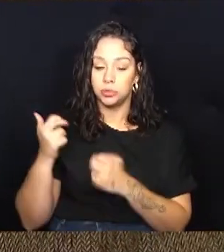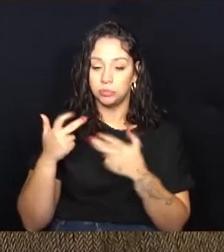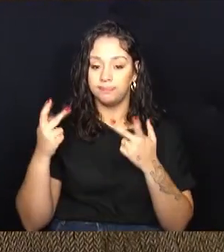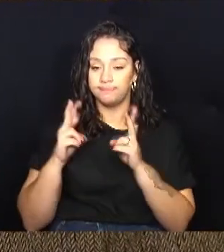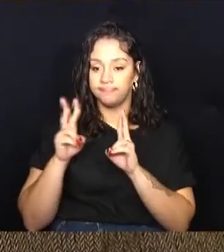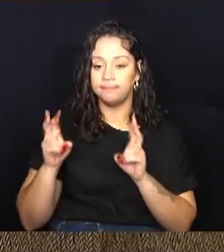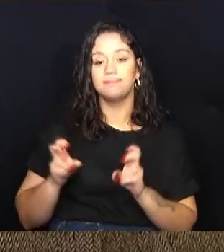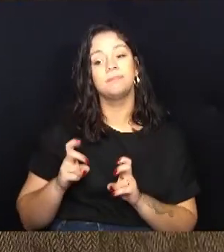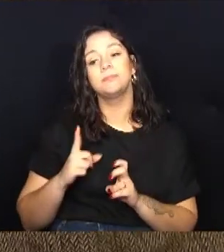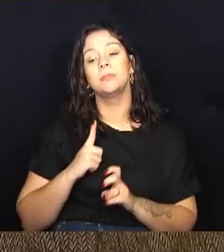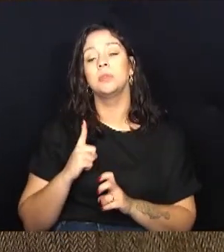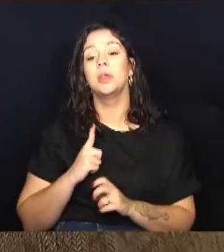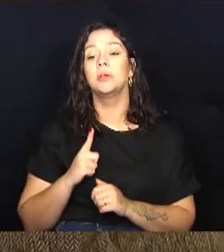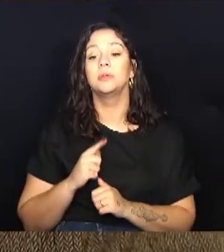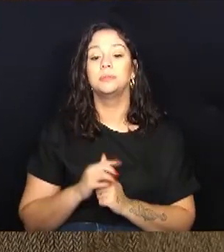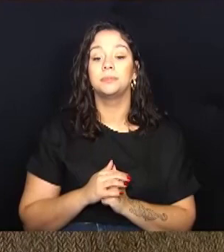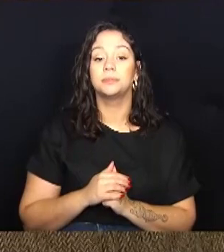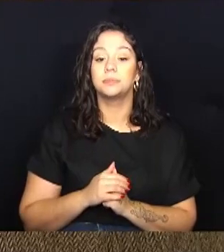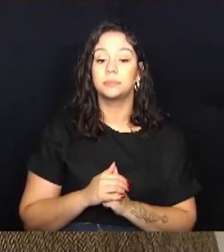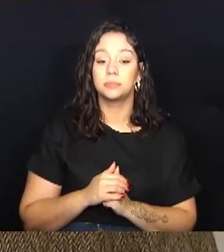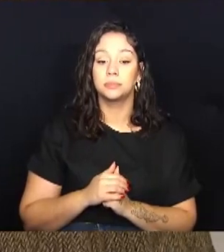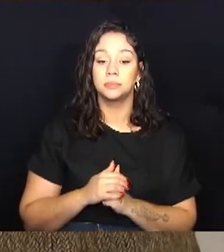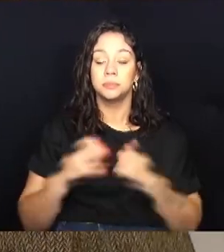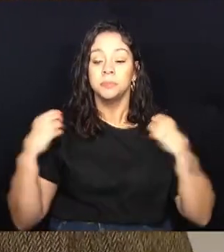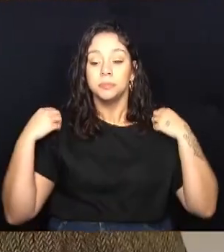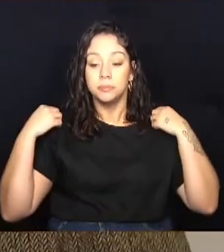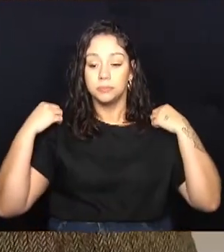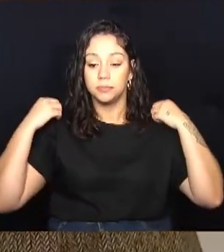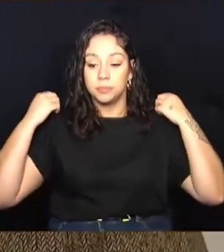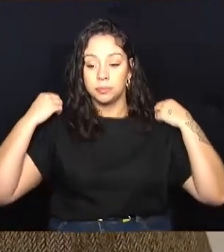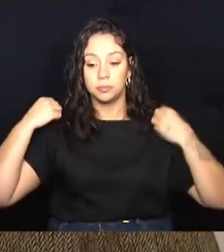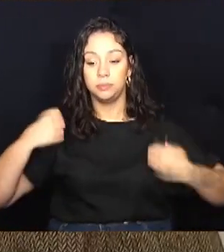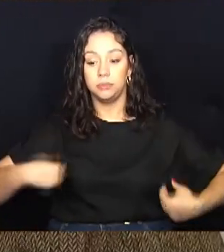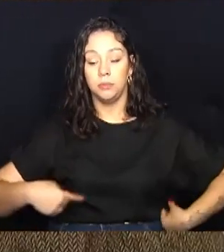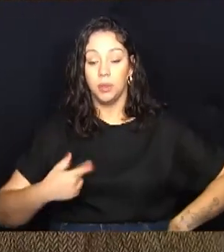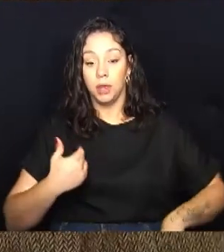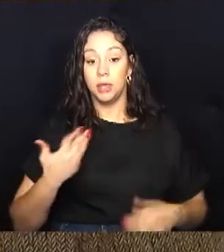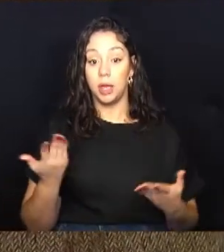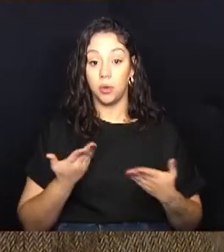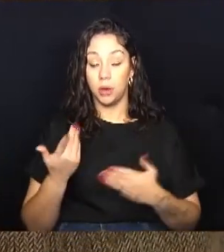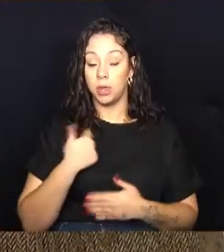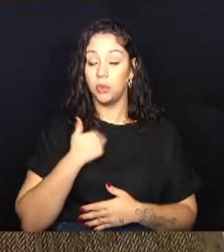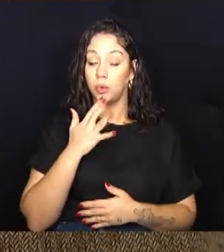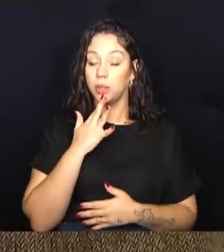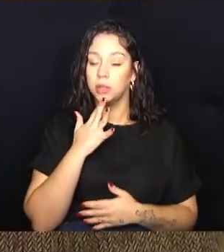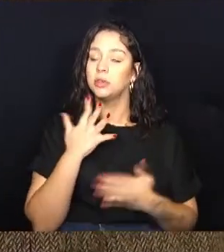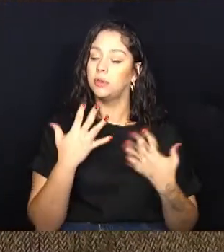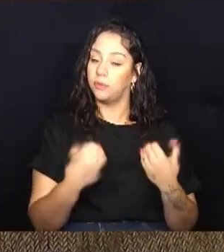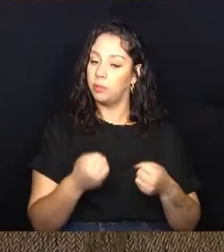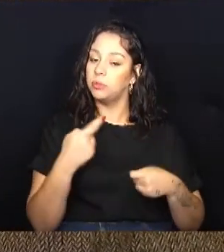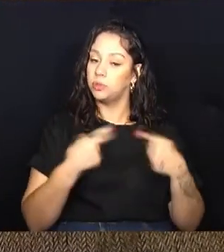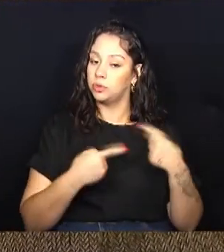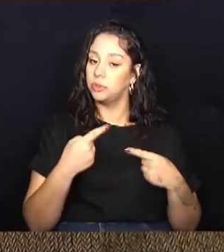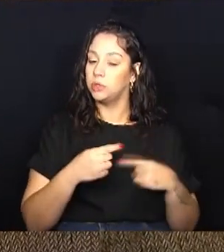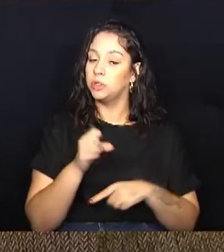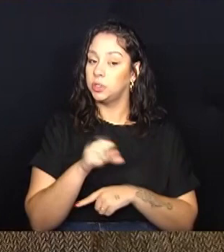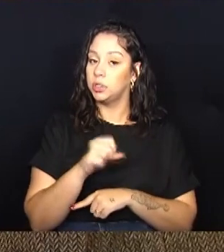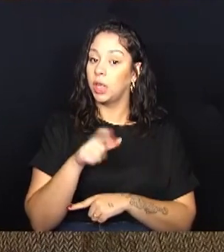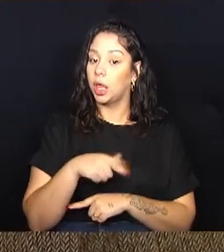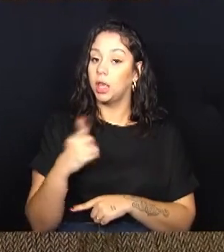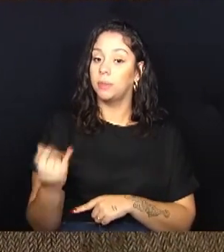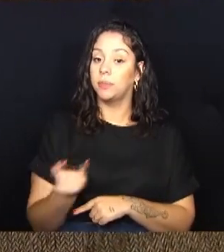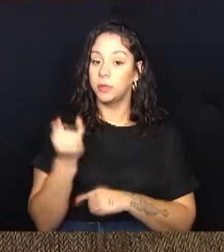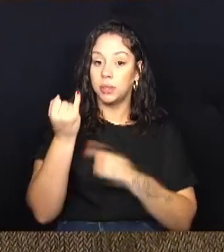situações que eu estou tomando agora o conhecimento. E nós vamos discutir bastante. Eu acho que a importância